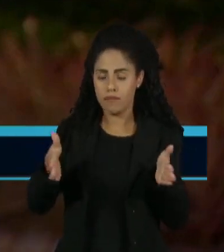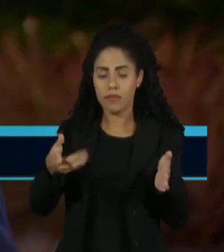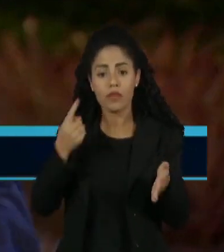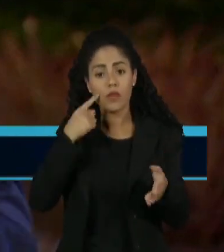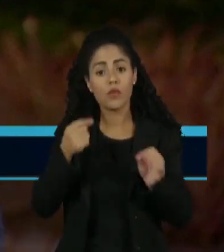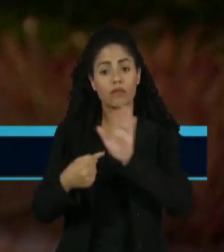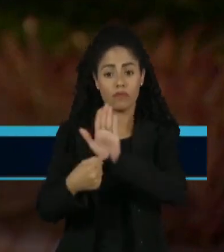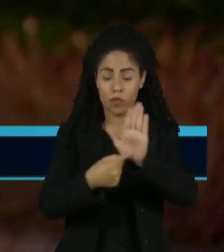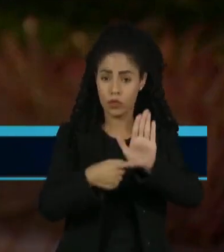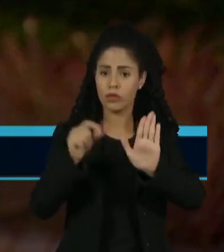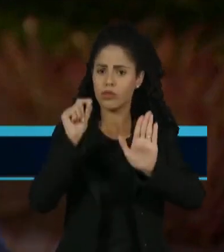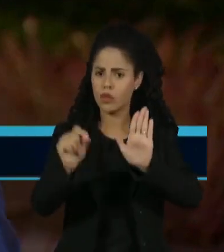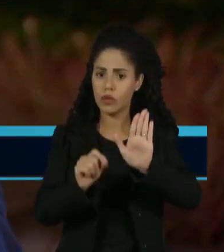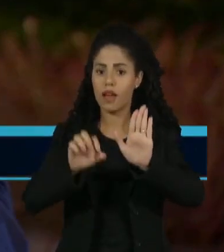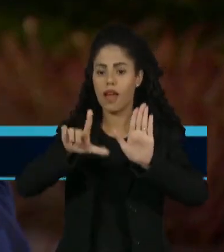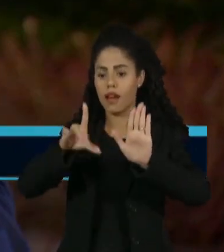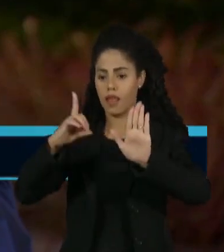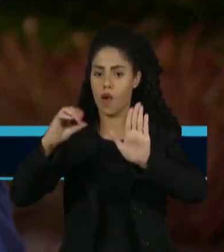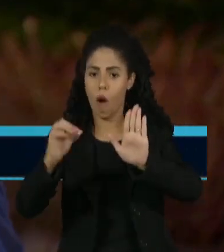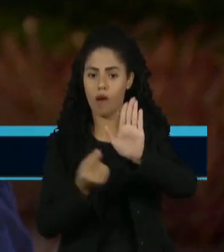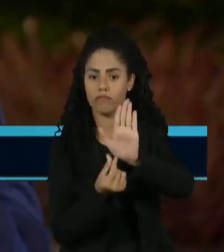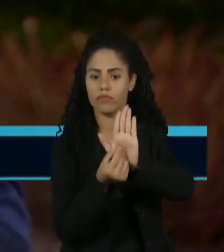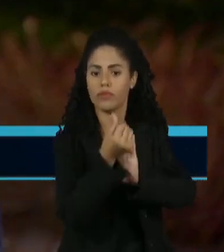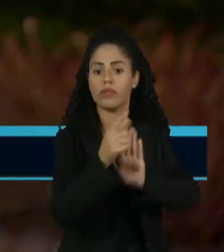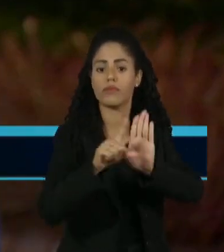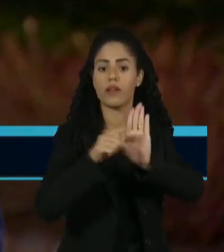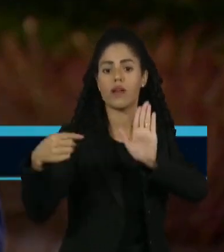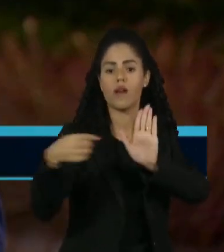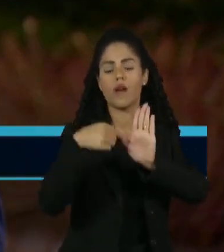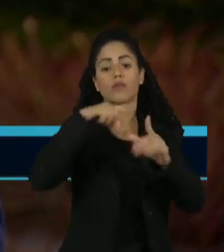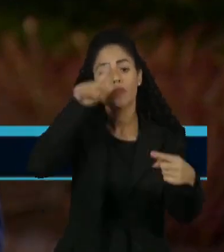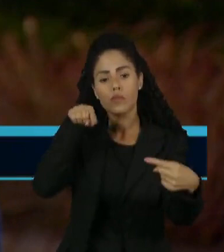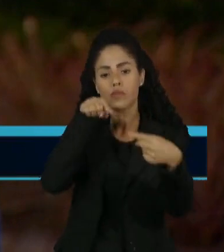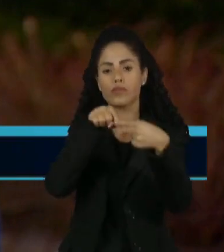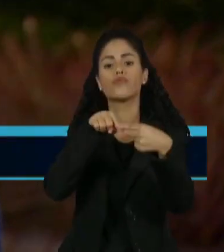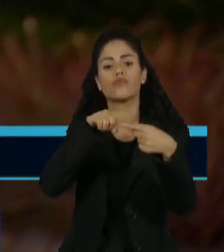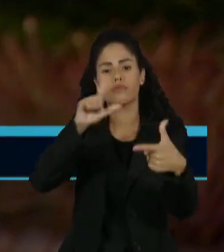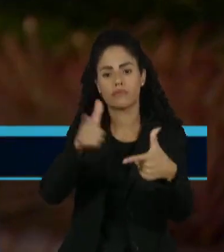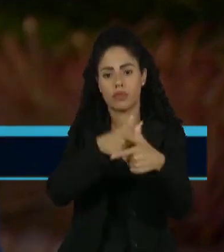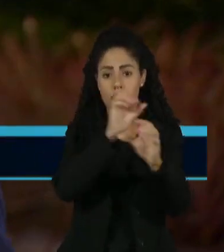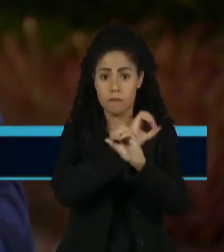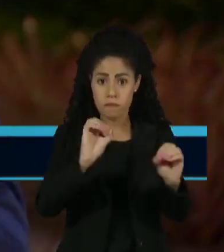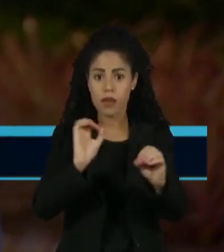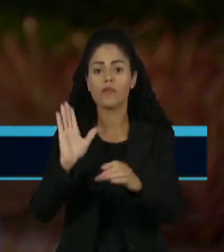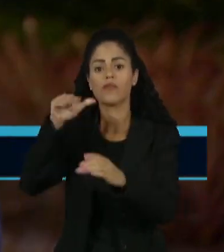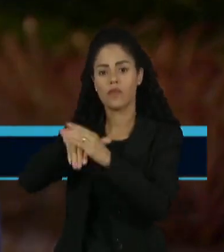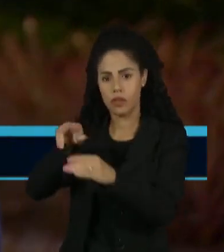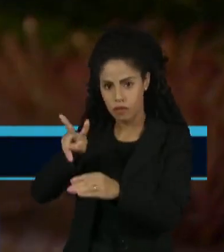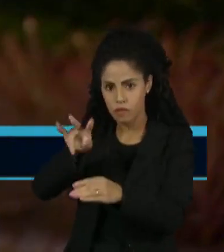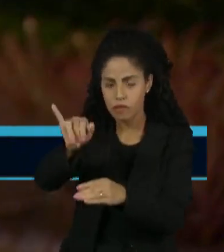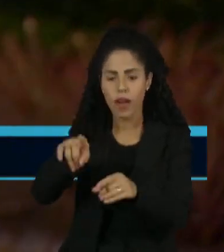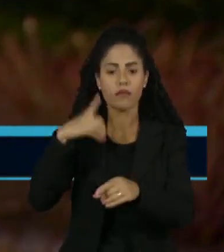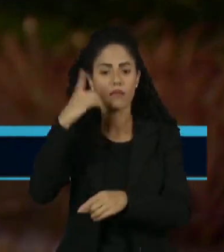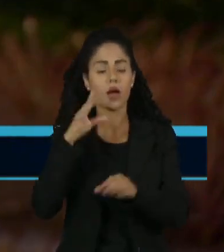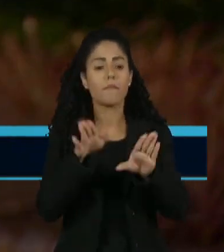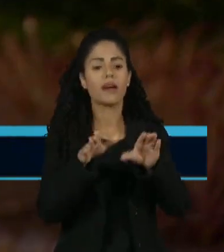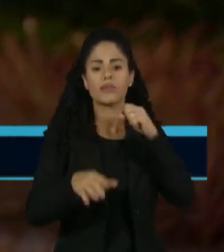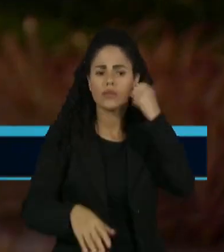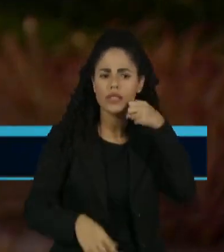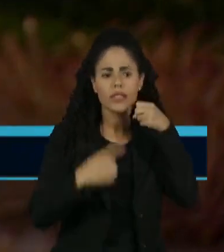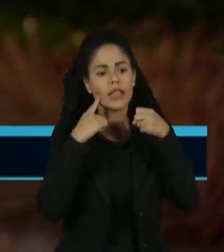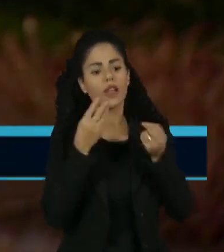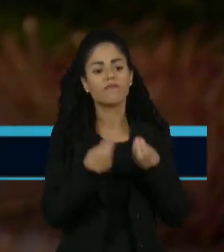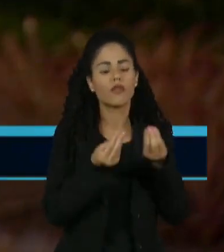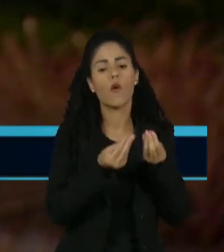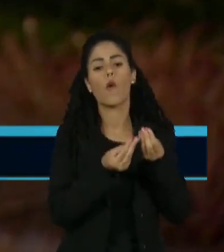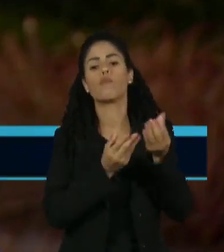relatório preliminar da LDO com a meta fiscal deve ser votado na Câmara. Já no Senado, a expectativa é pela votação da